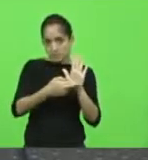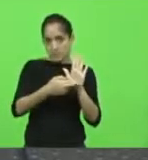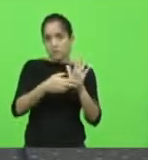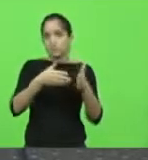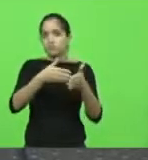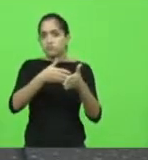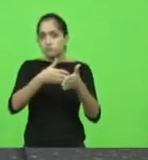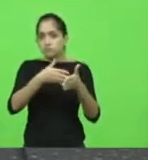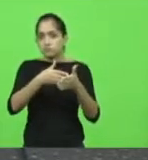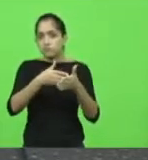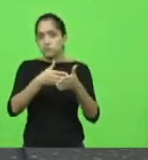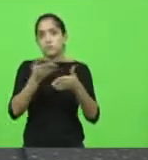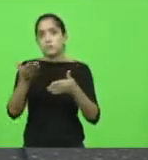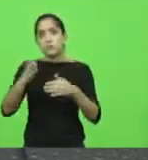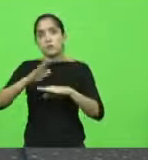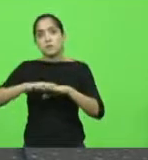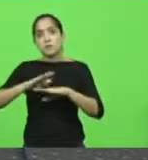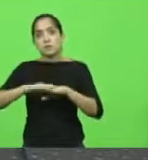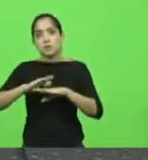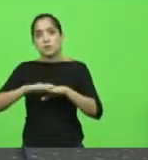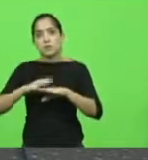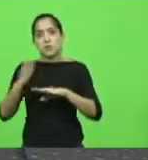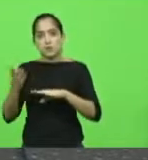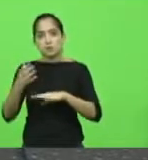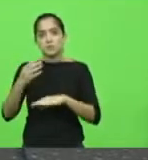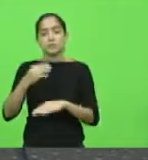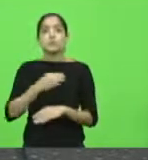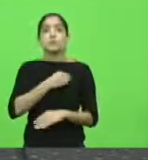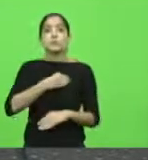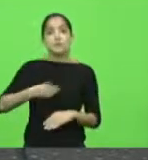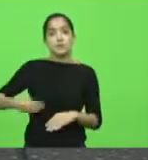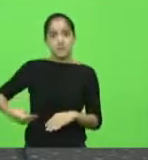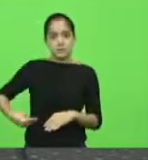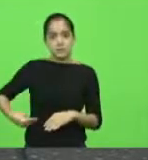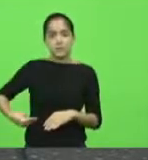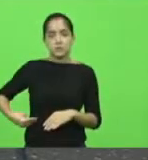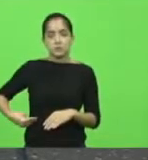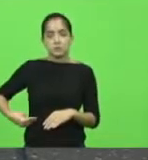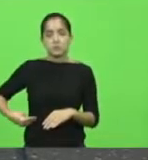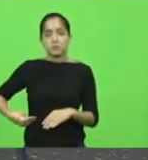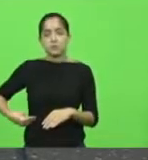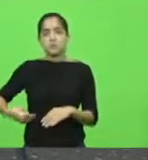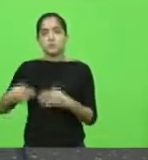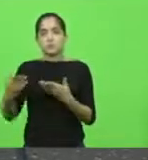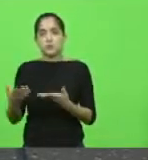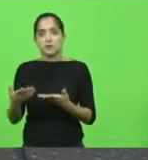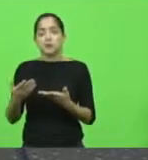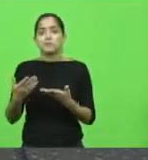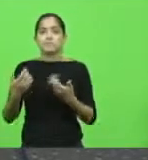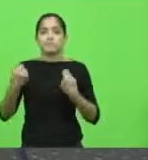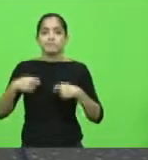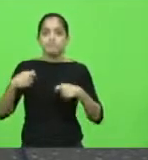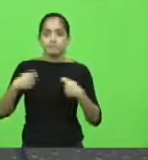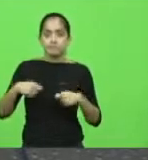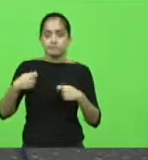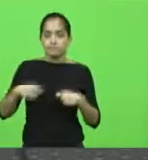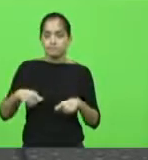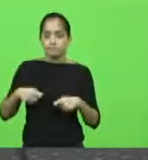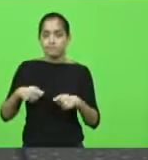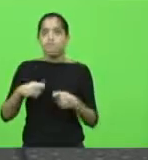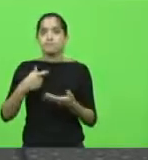recomendadas pelo próprio ministro, que é necessário, que é